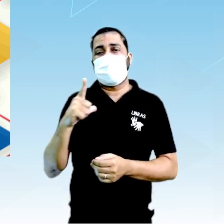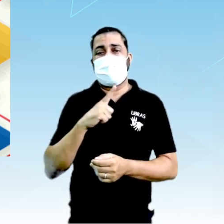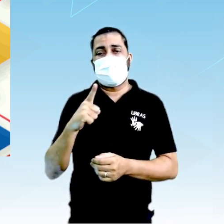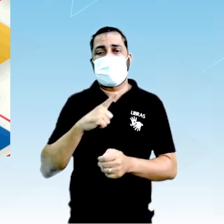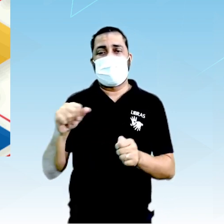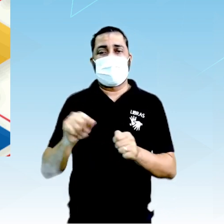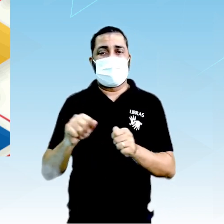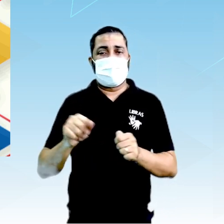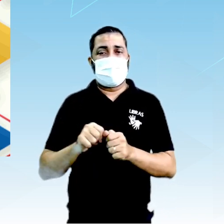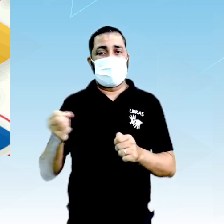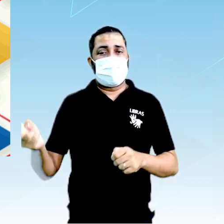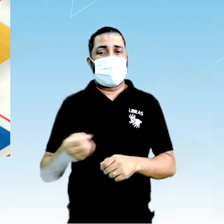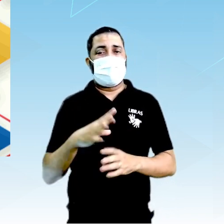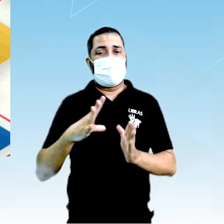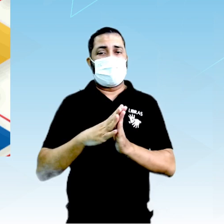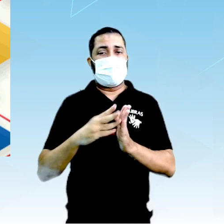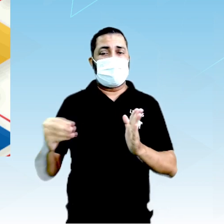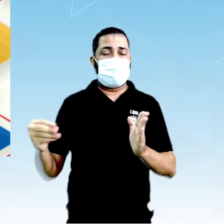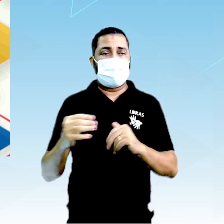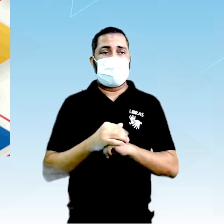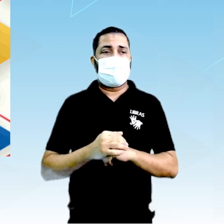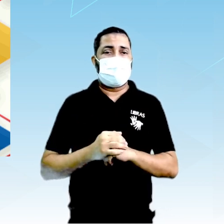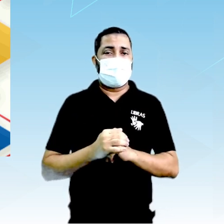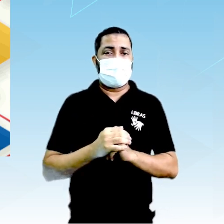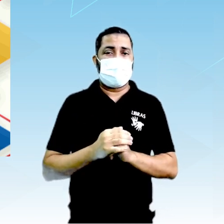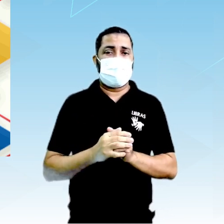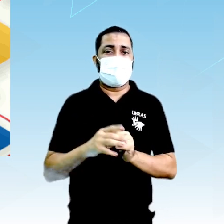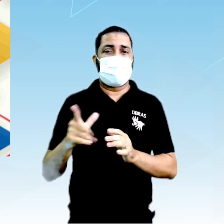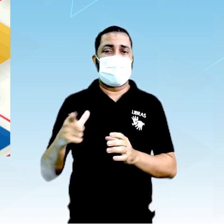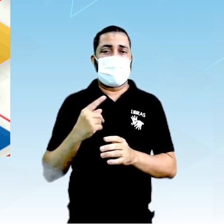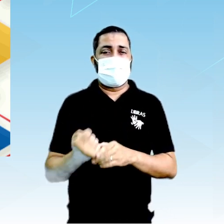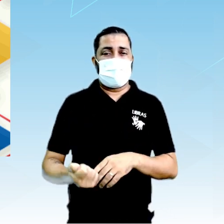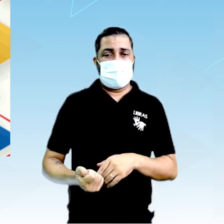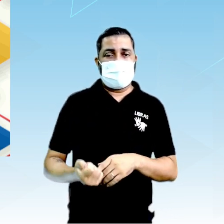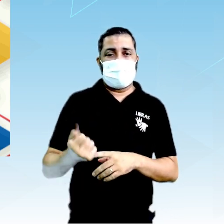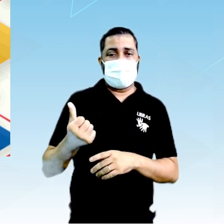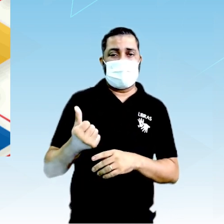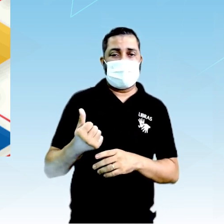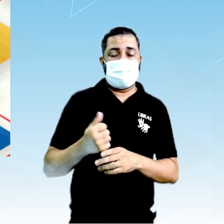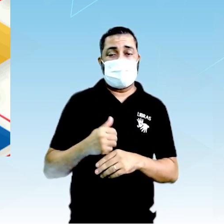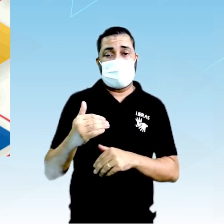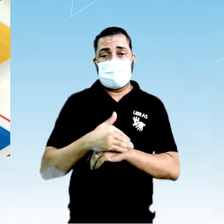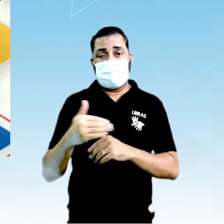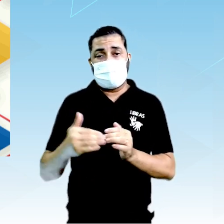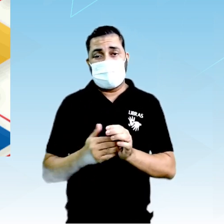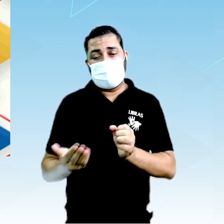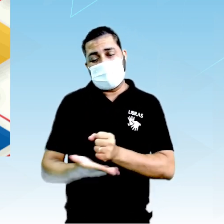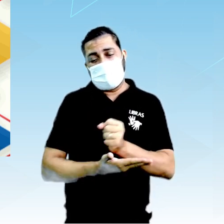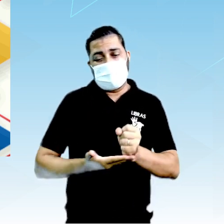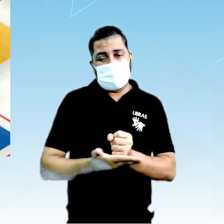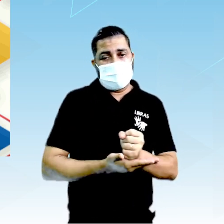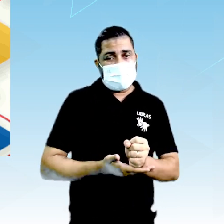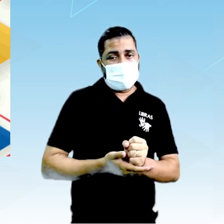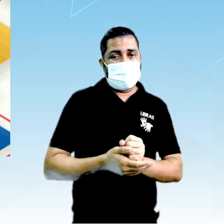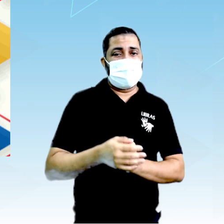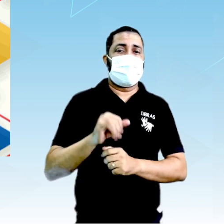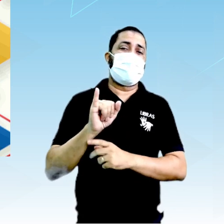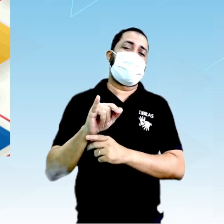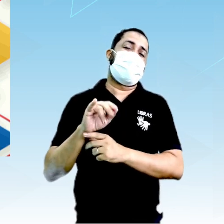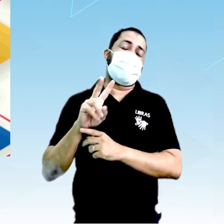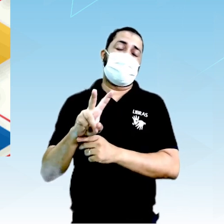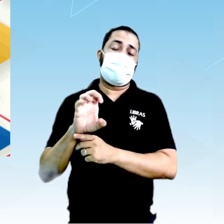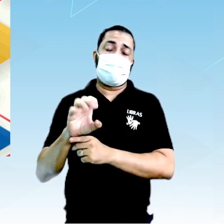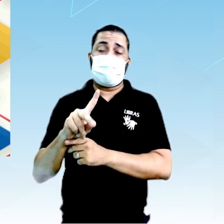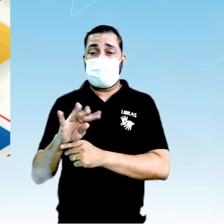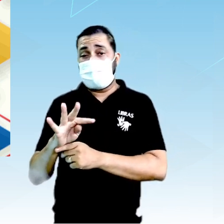construção de um novo modelo atômico, um modelo que é quase que inteiramente baseado em evidências científicas.